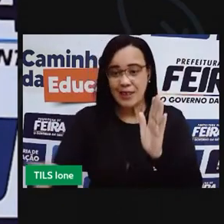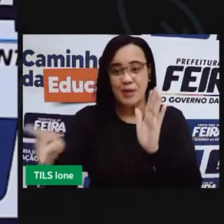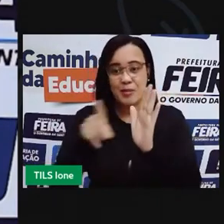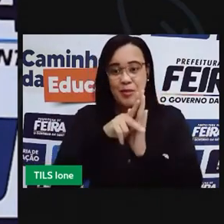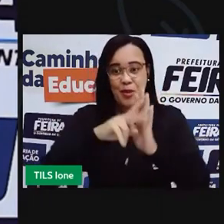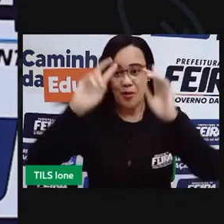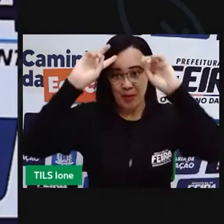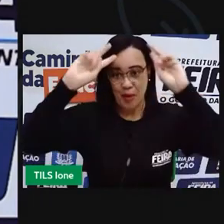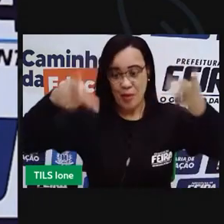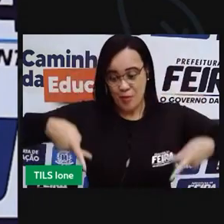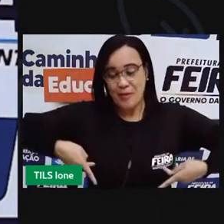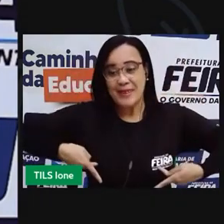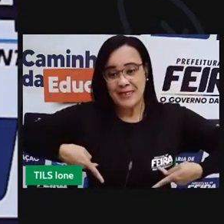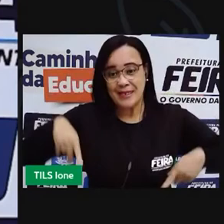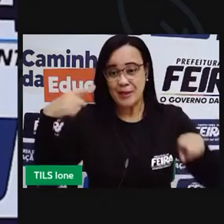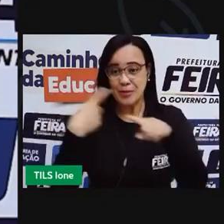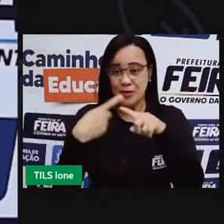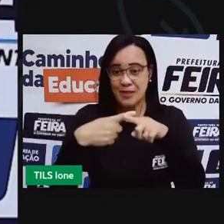falar.